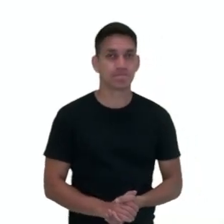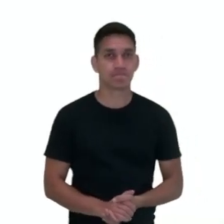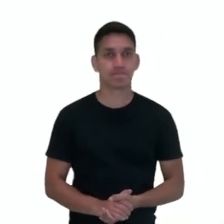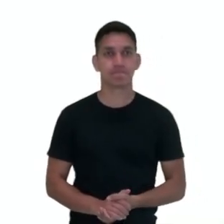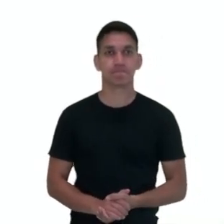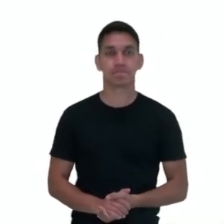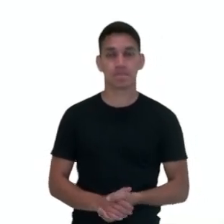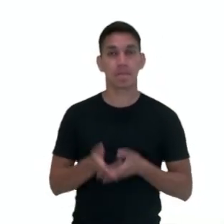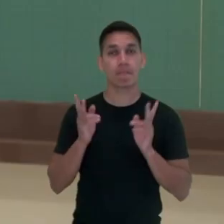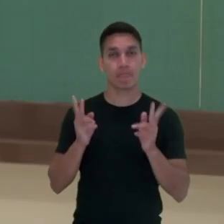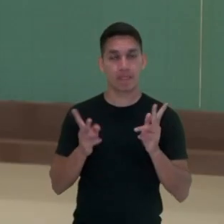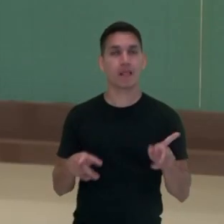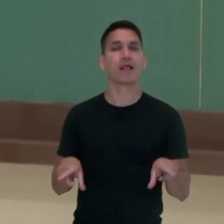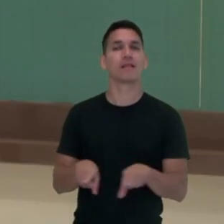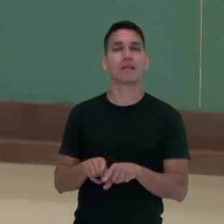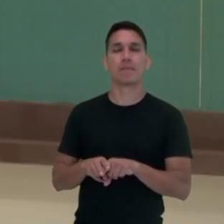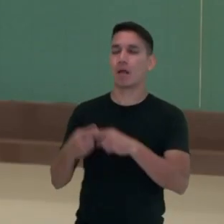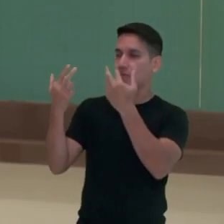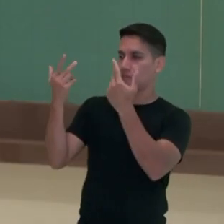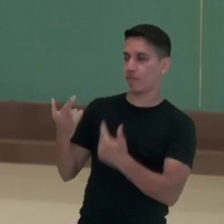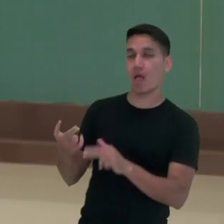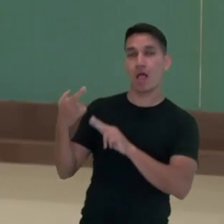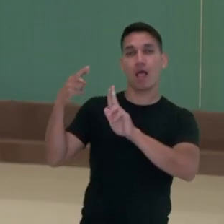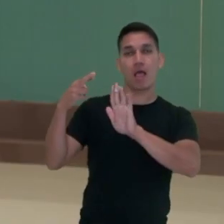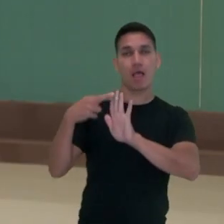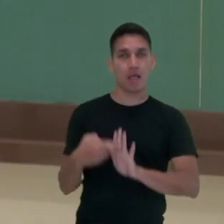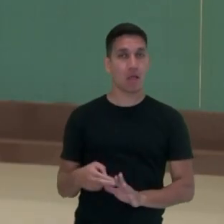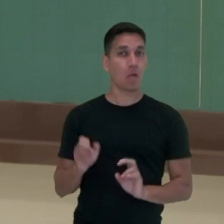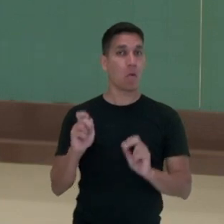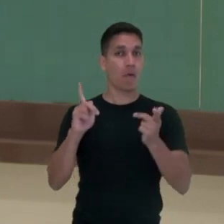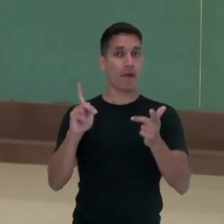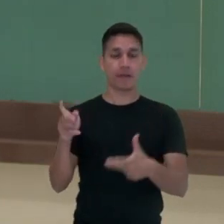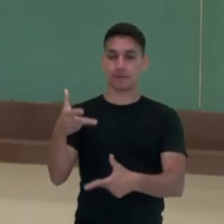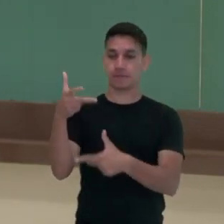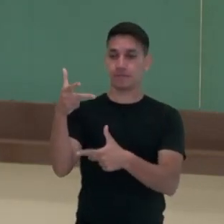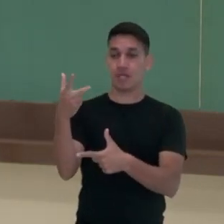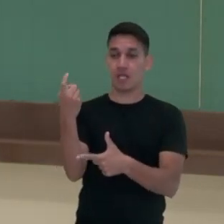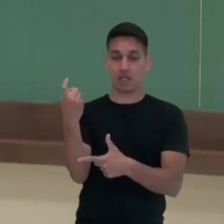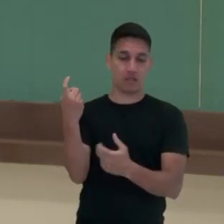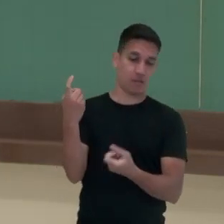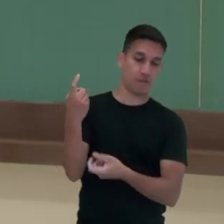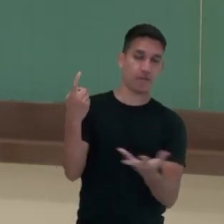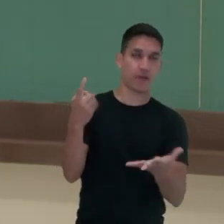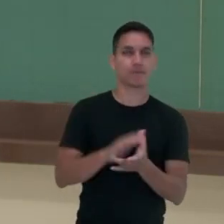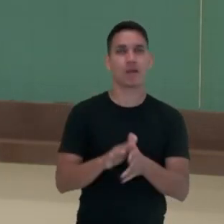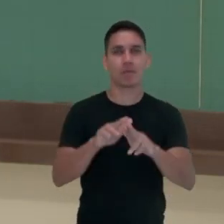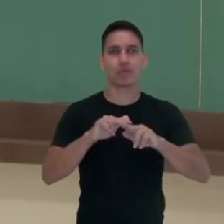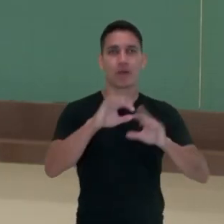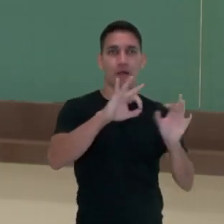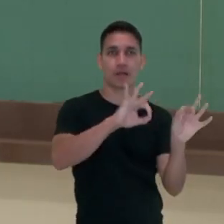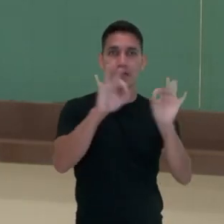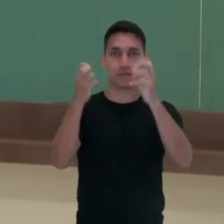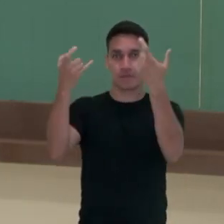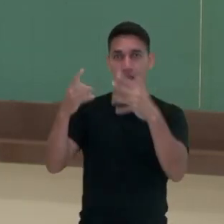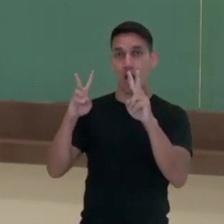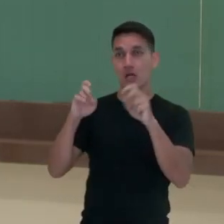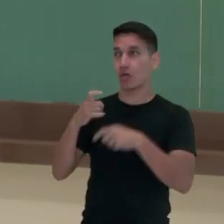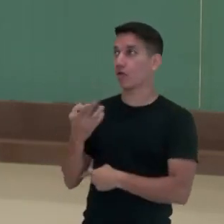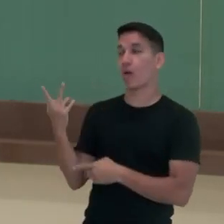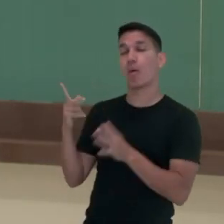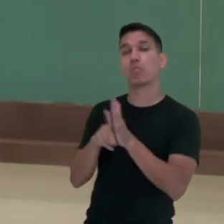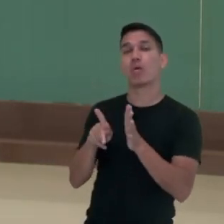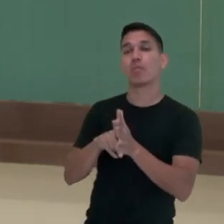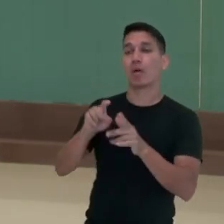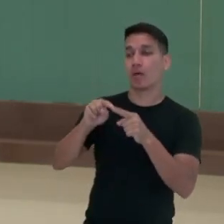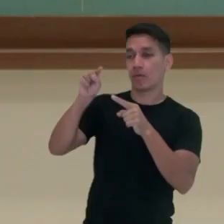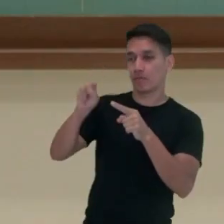mesmo vale para detém e intervém, certo? Então, nesse vídeo, nós abordamos aí essas questões do acento